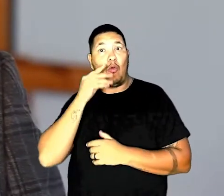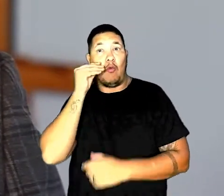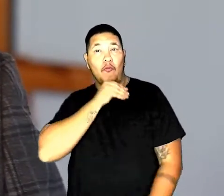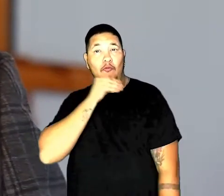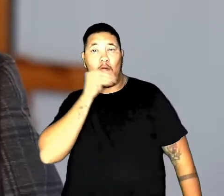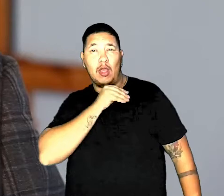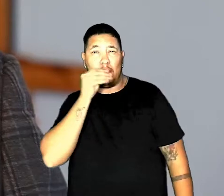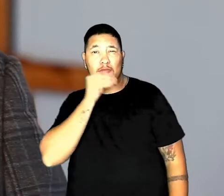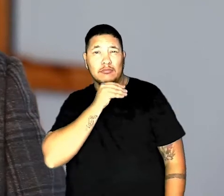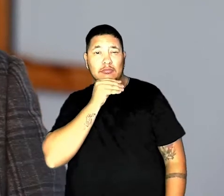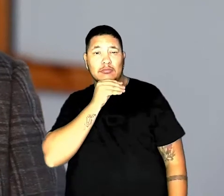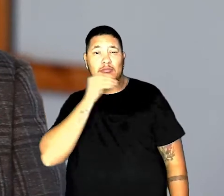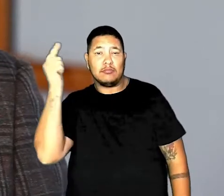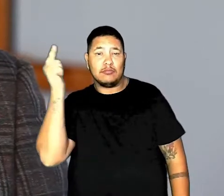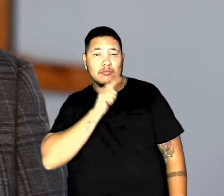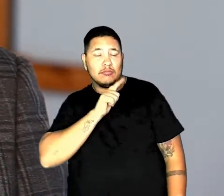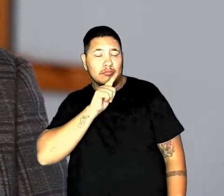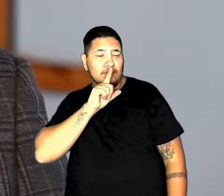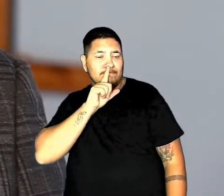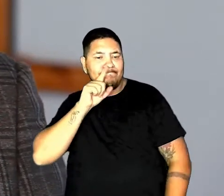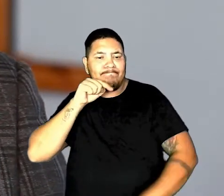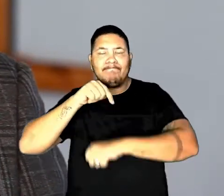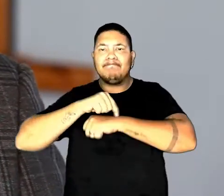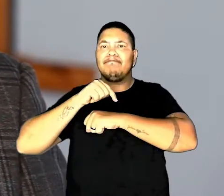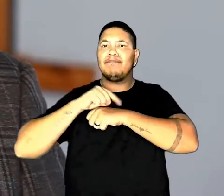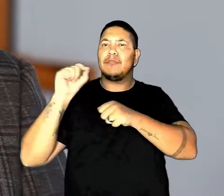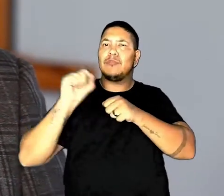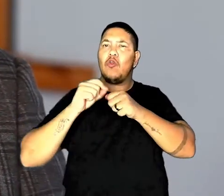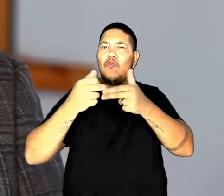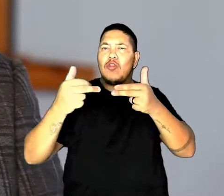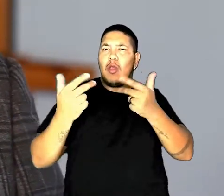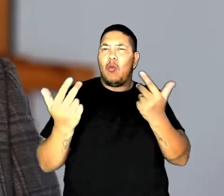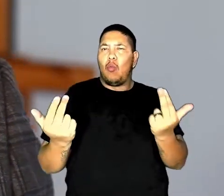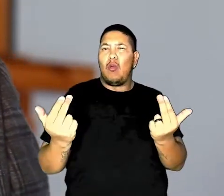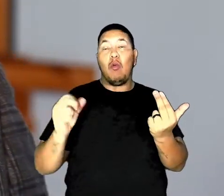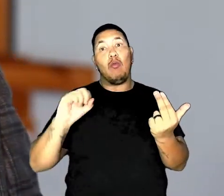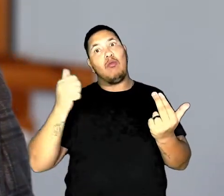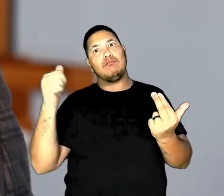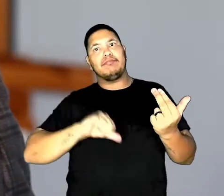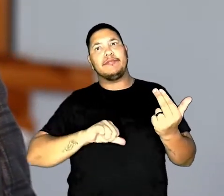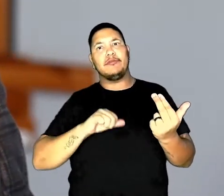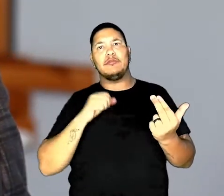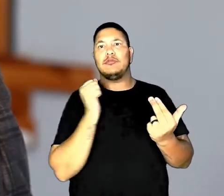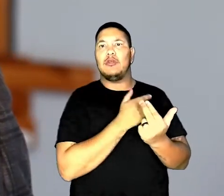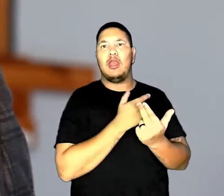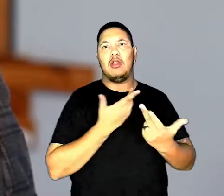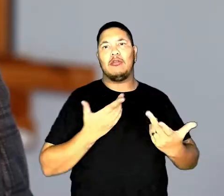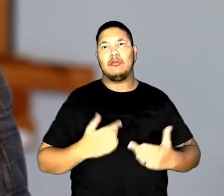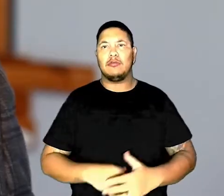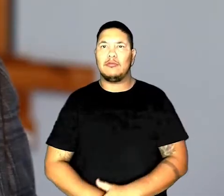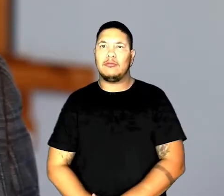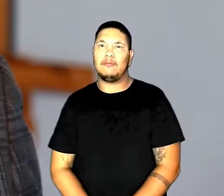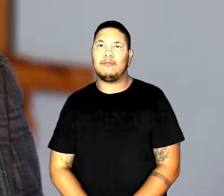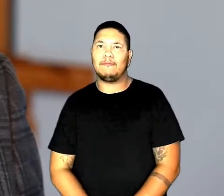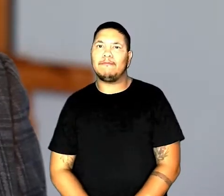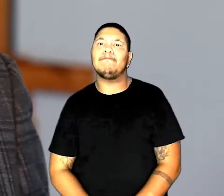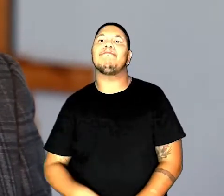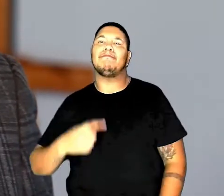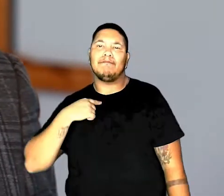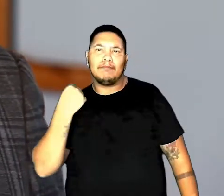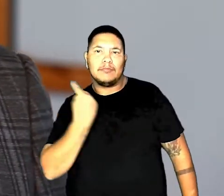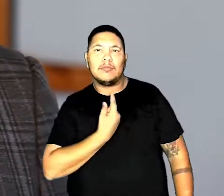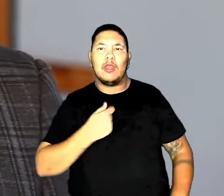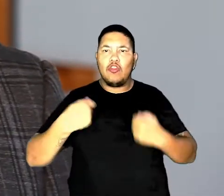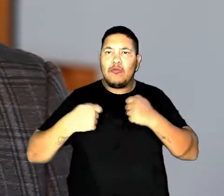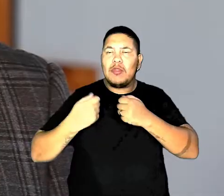ou somos fracos o bastante para, em algum momento, fazermos algo igual ou pior ao que essas pessoas fizeram lá